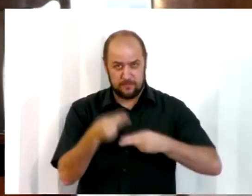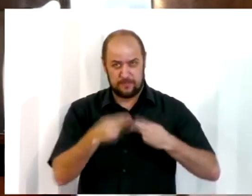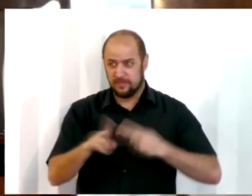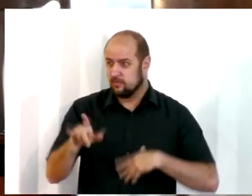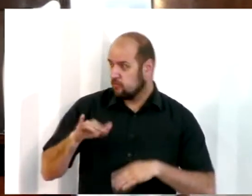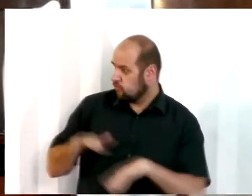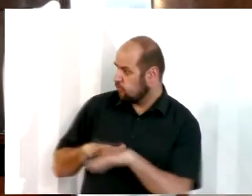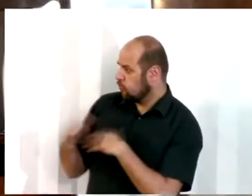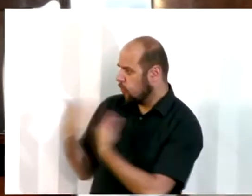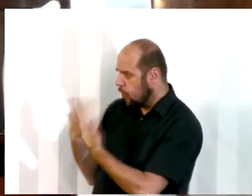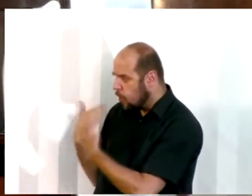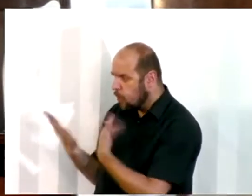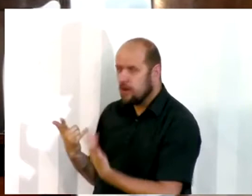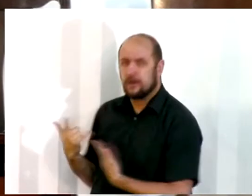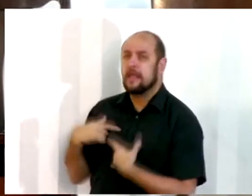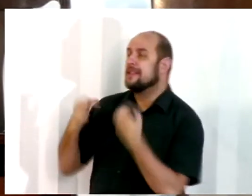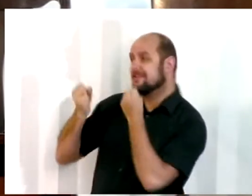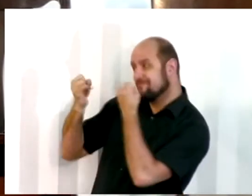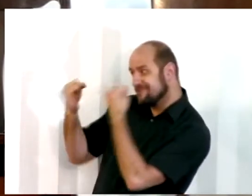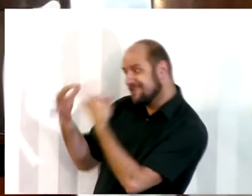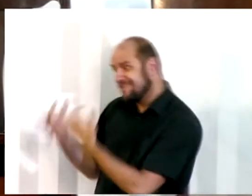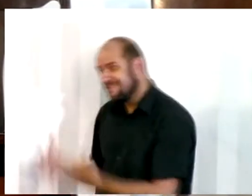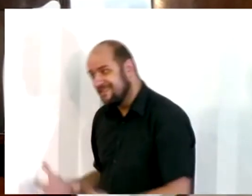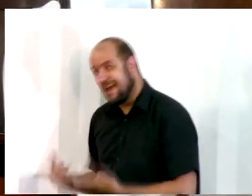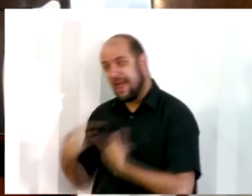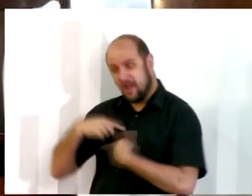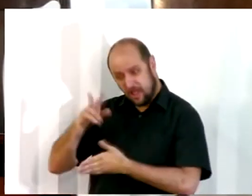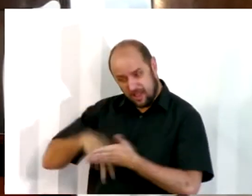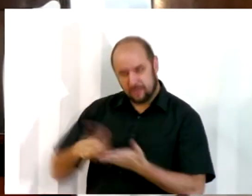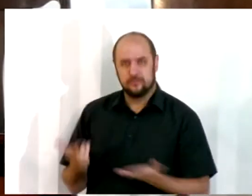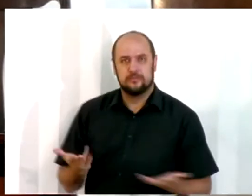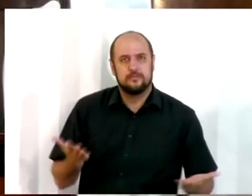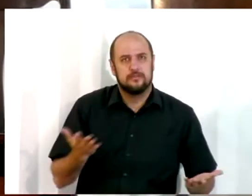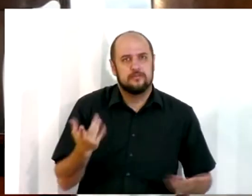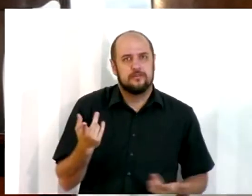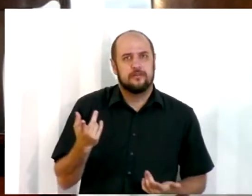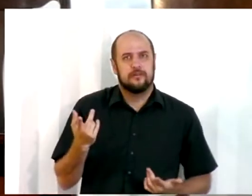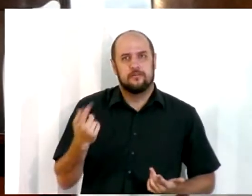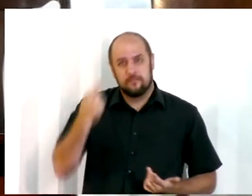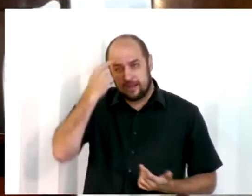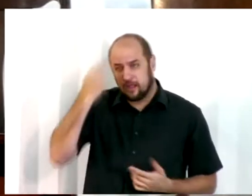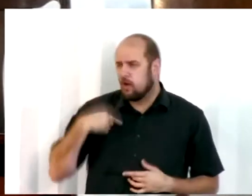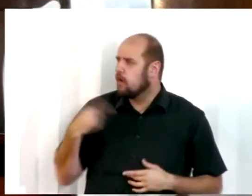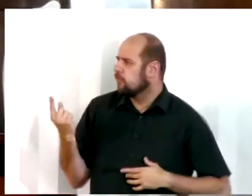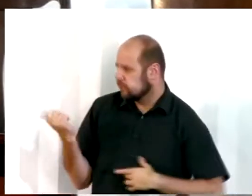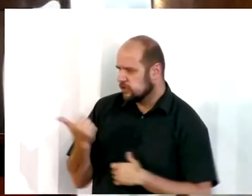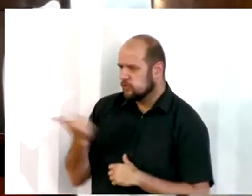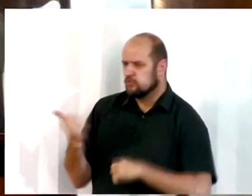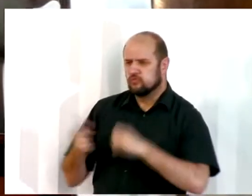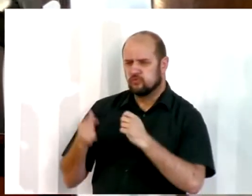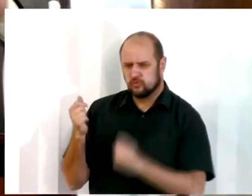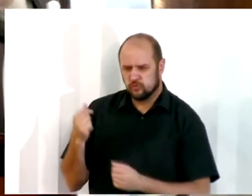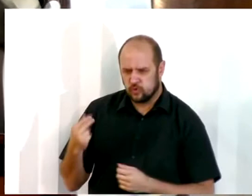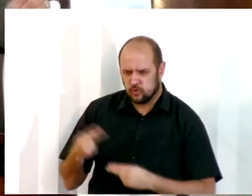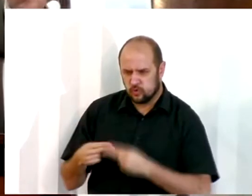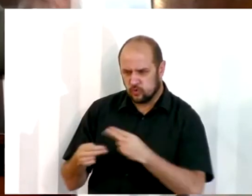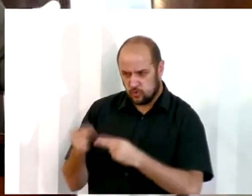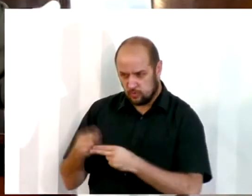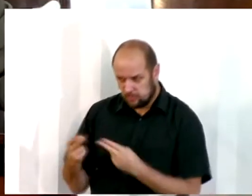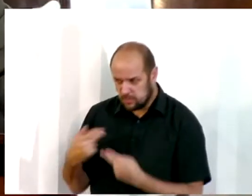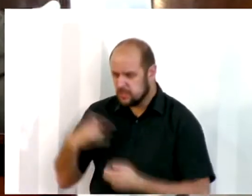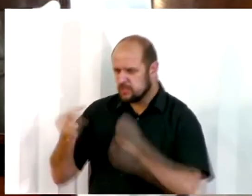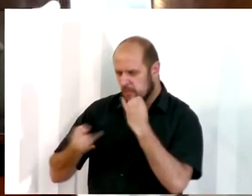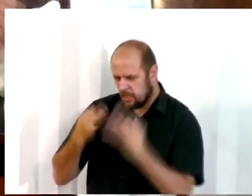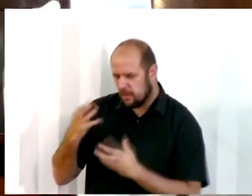pessoa que está do seu lado. Explica para ela o que eu estou lendo. Olha, o pastor Gilberto está lendo esse texto e esse texto está ensinando isso, isso,